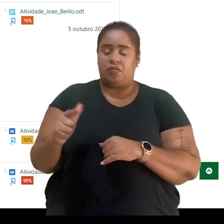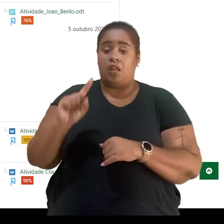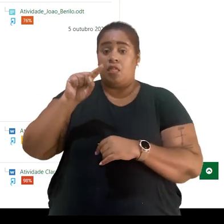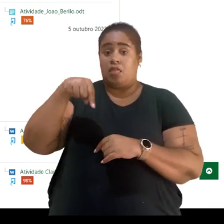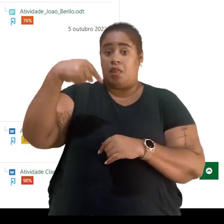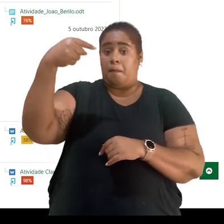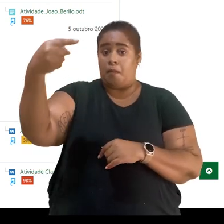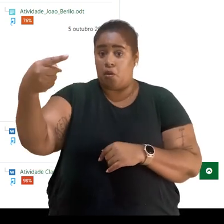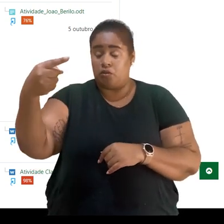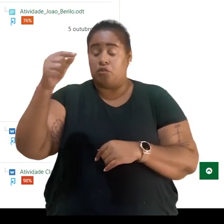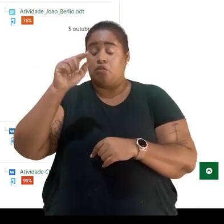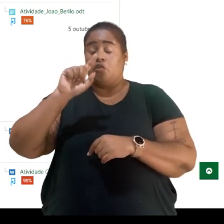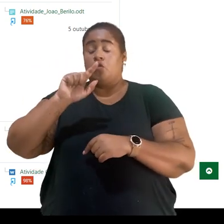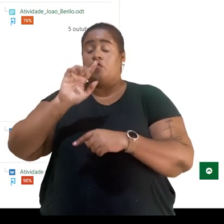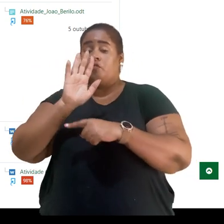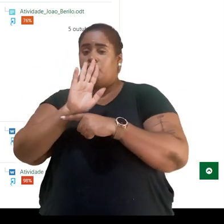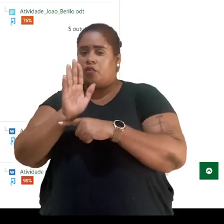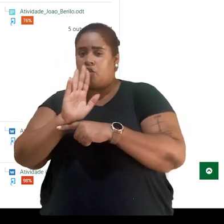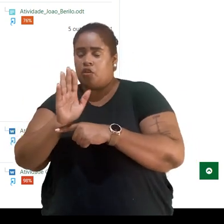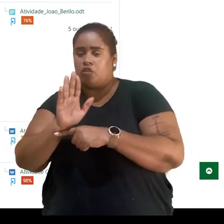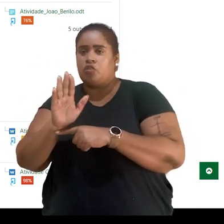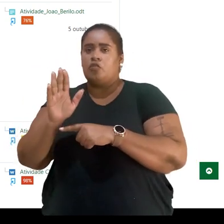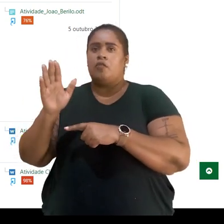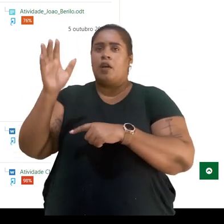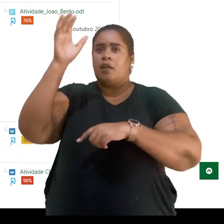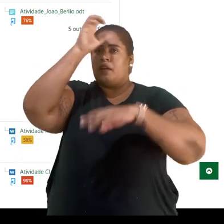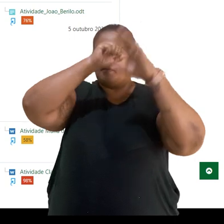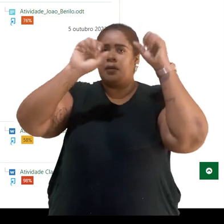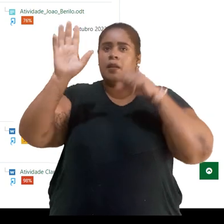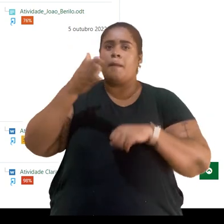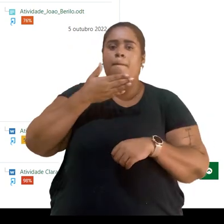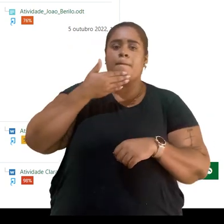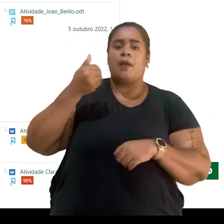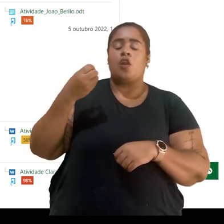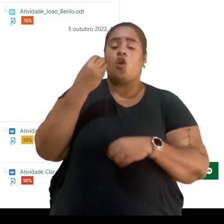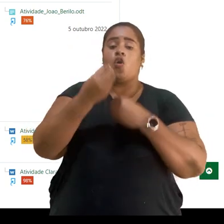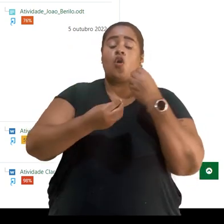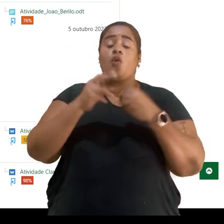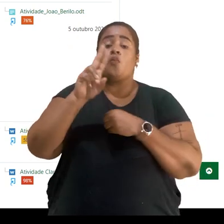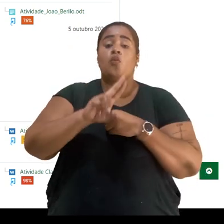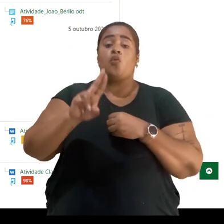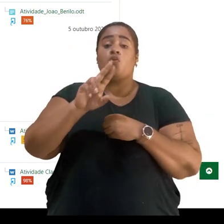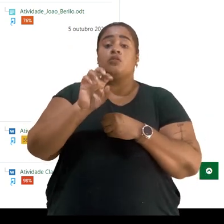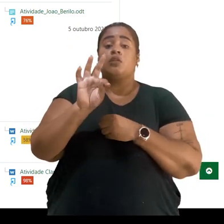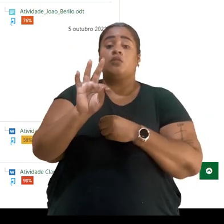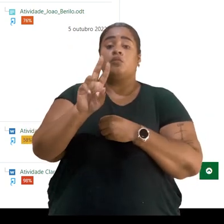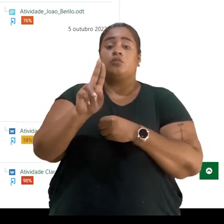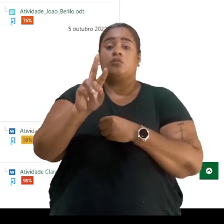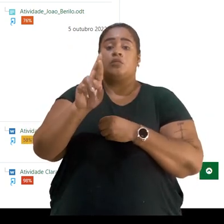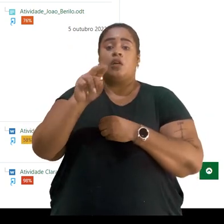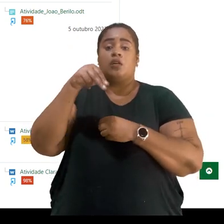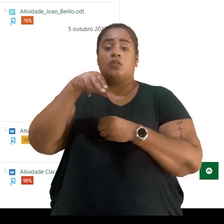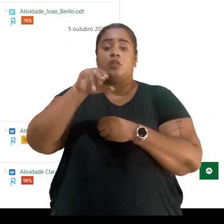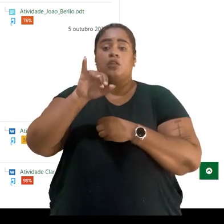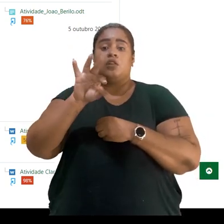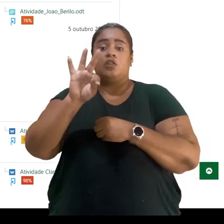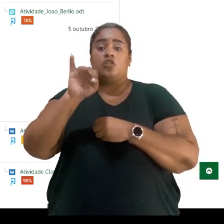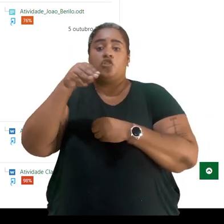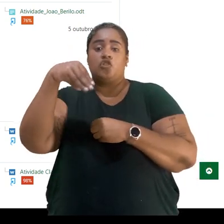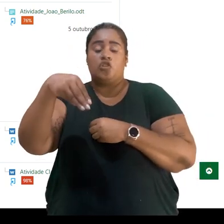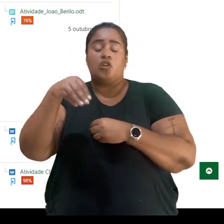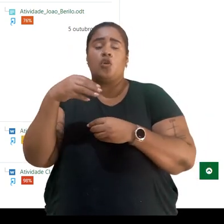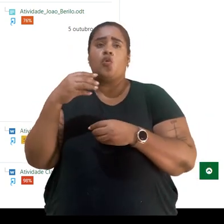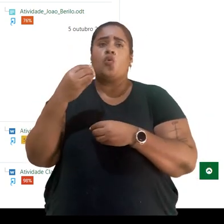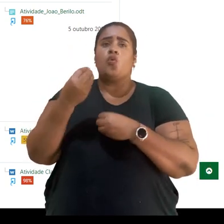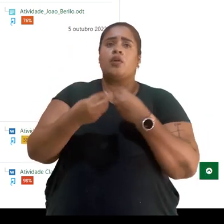pode, em outro material, compreender melhor como funciona o Turnitin, o que precisa considerar,